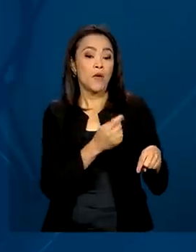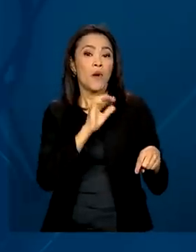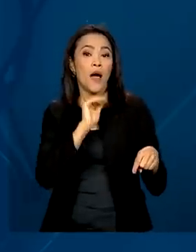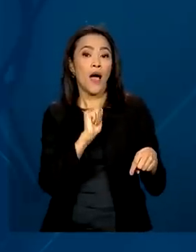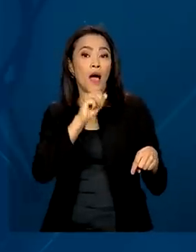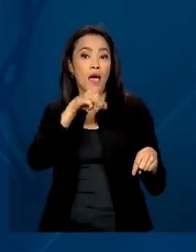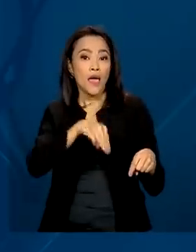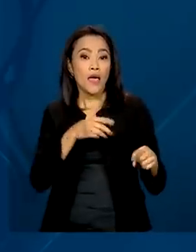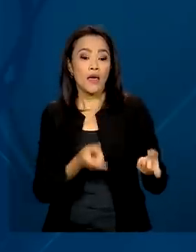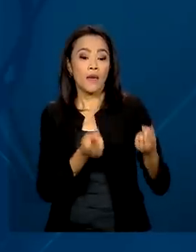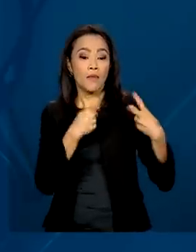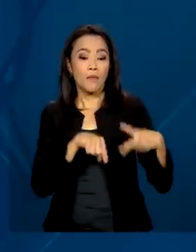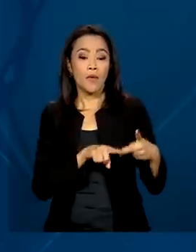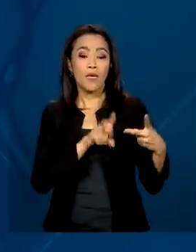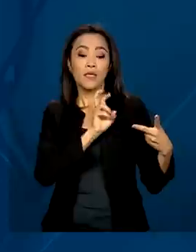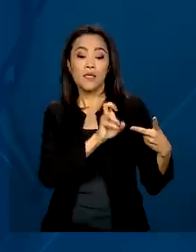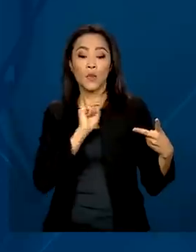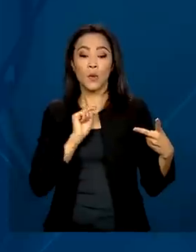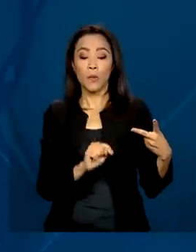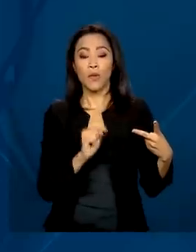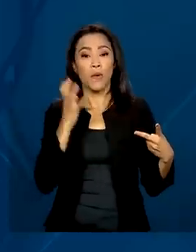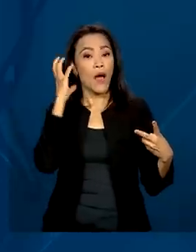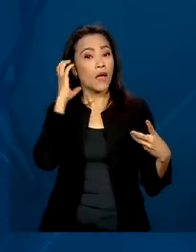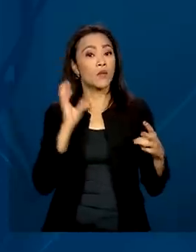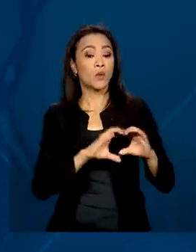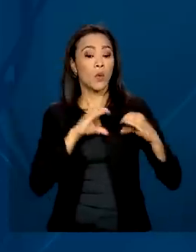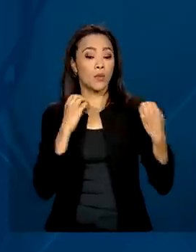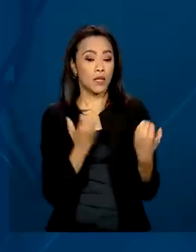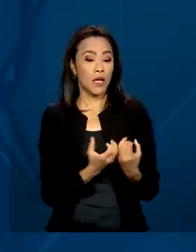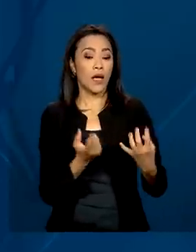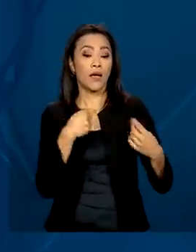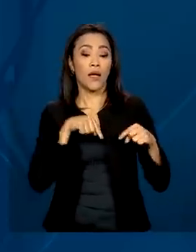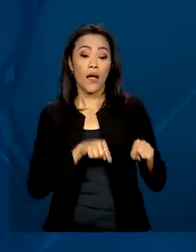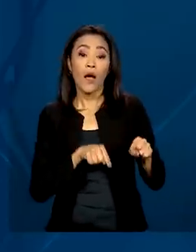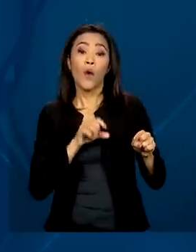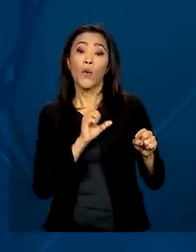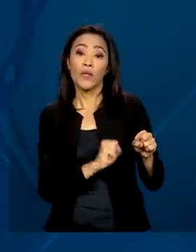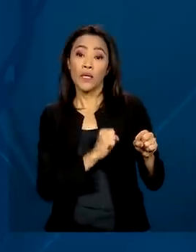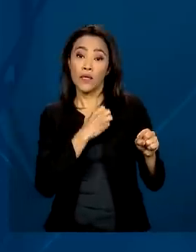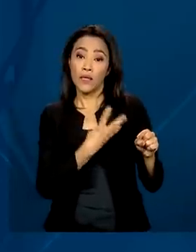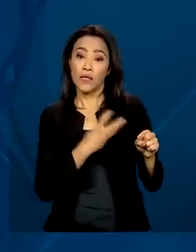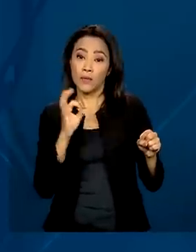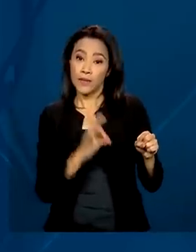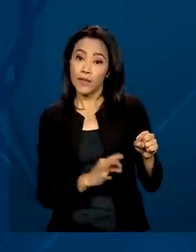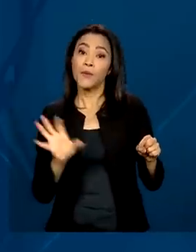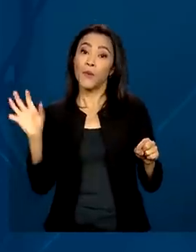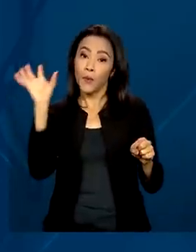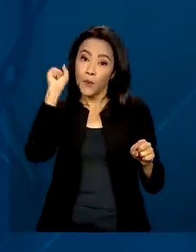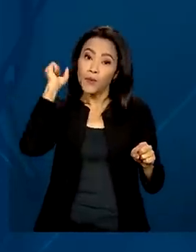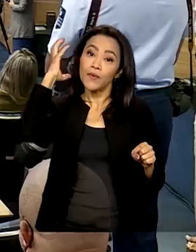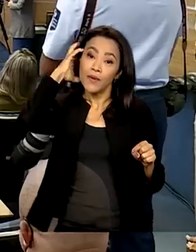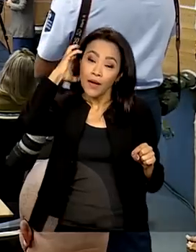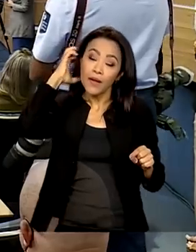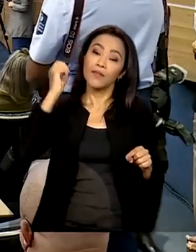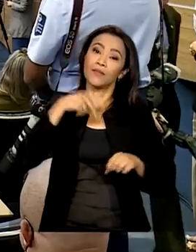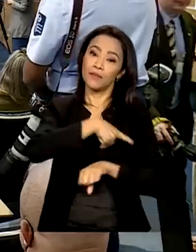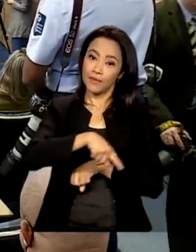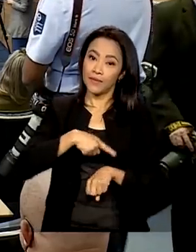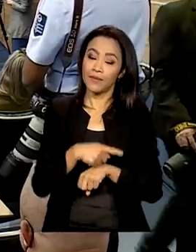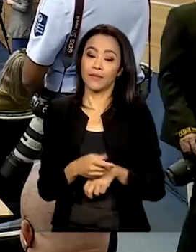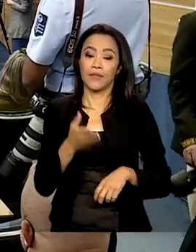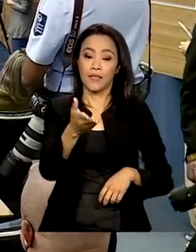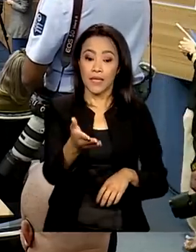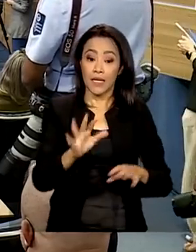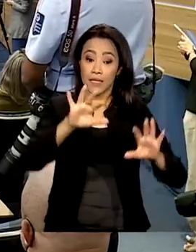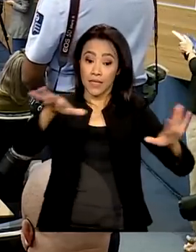5 mil rádios comunitárias. 83% da população ouve rádio no país. Na cerimônia de